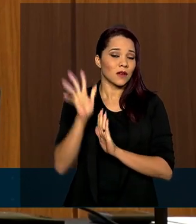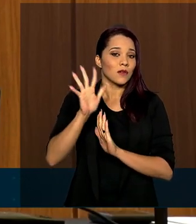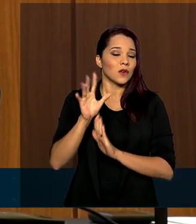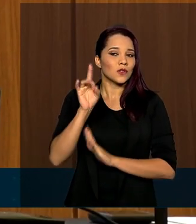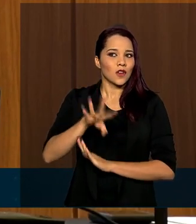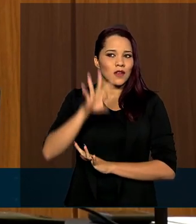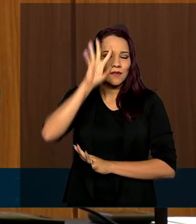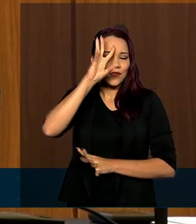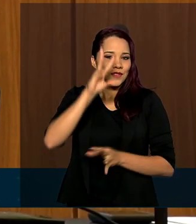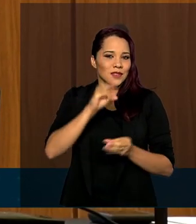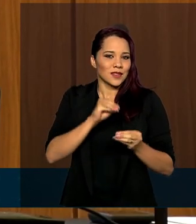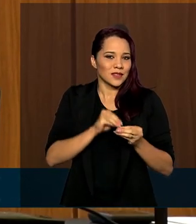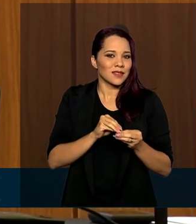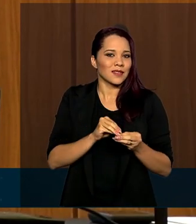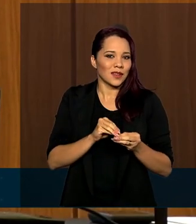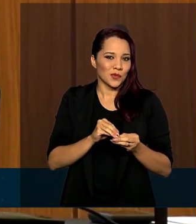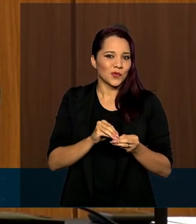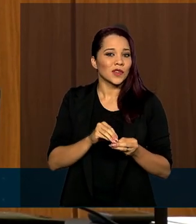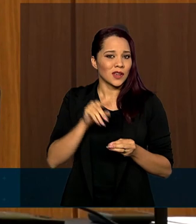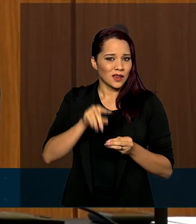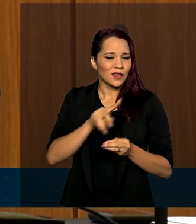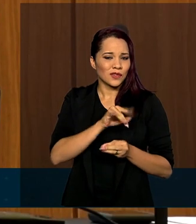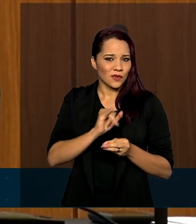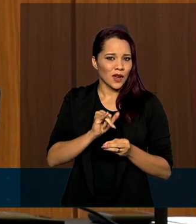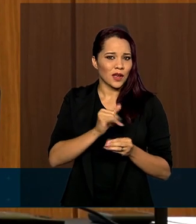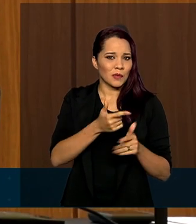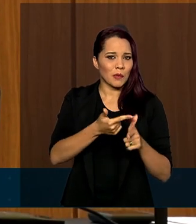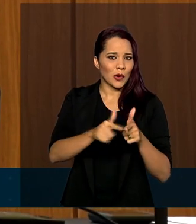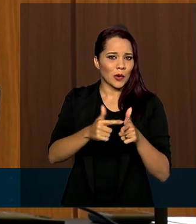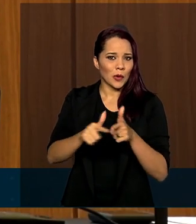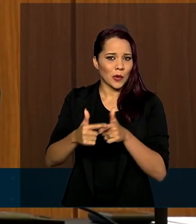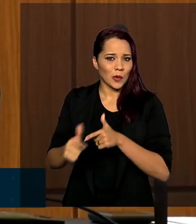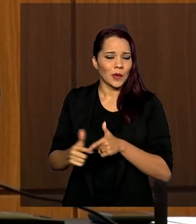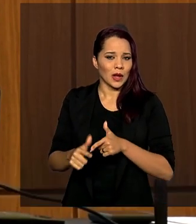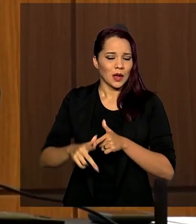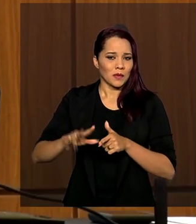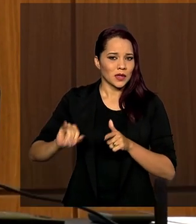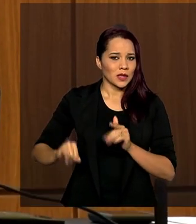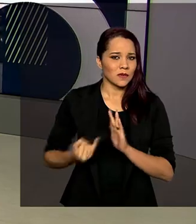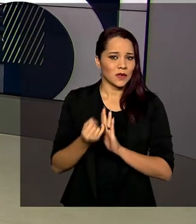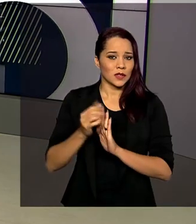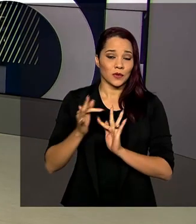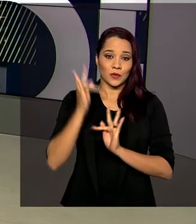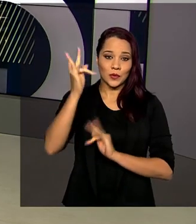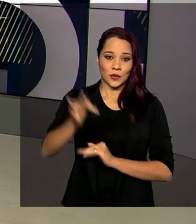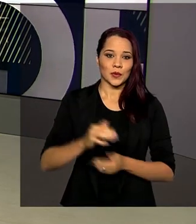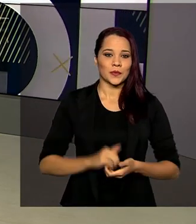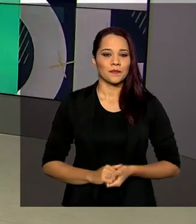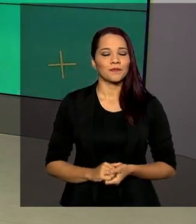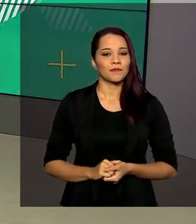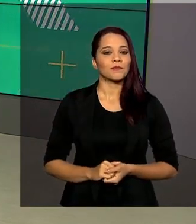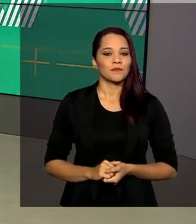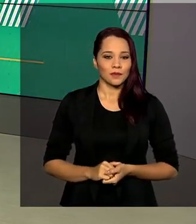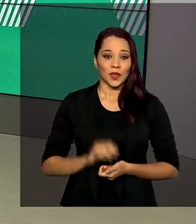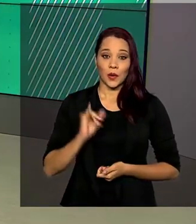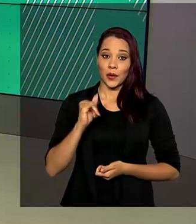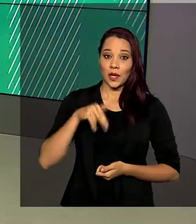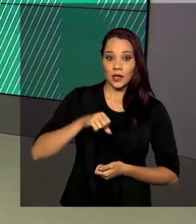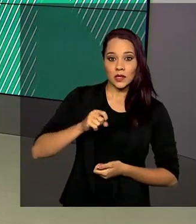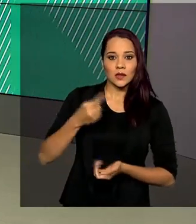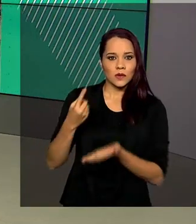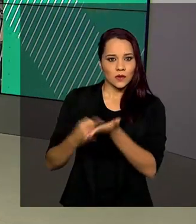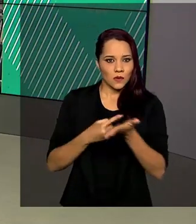entendemos que isso vai contaminar as inflações futuras. O INSS está